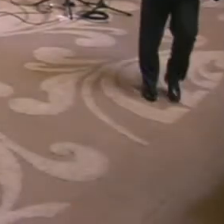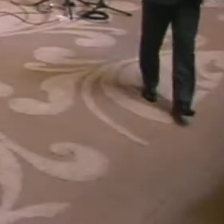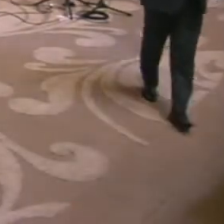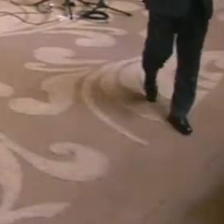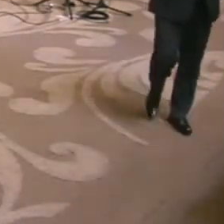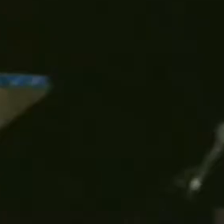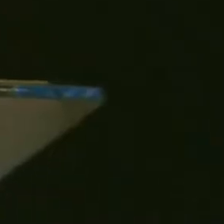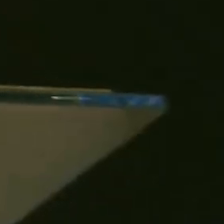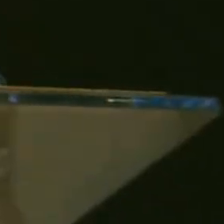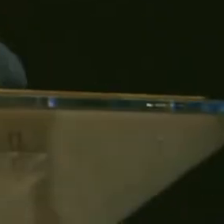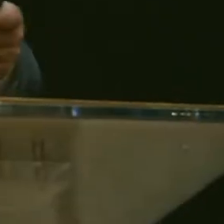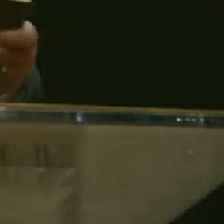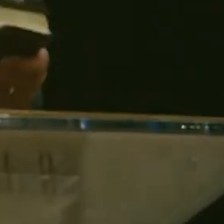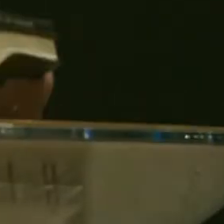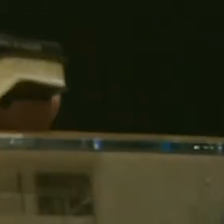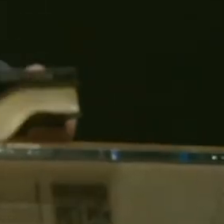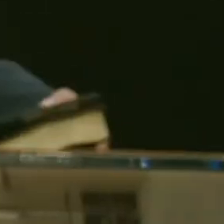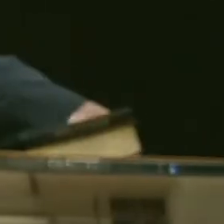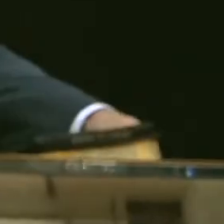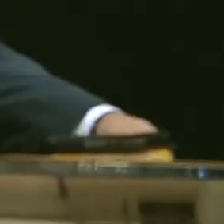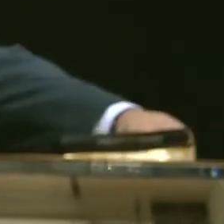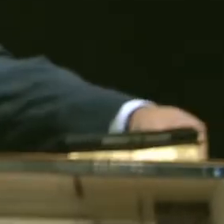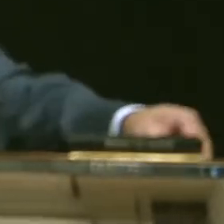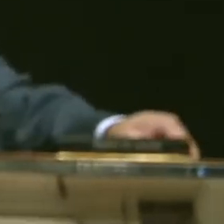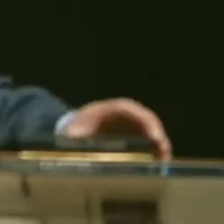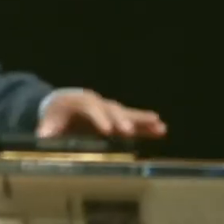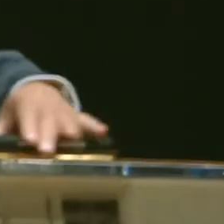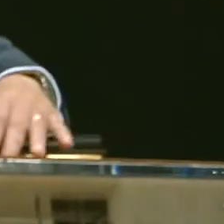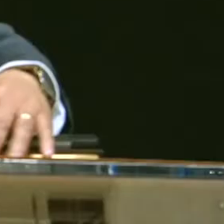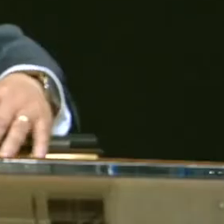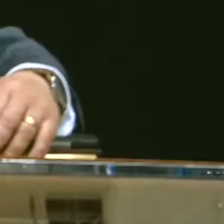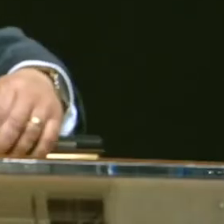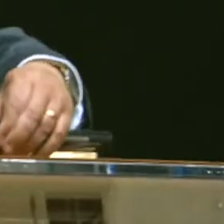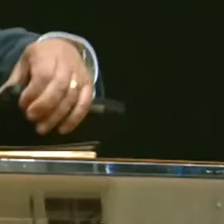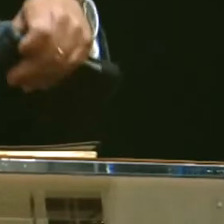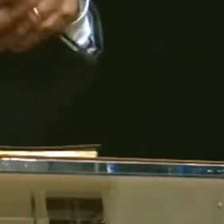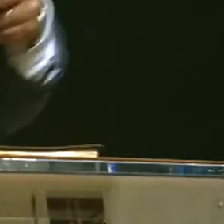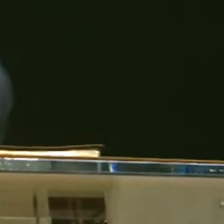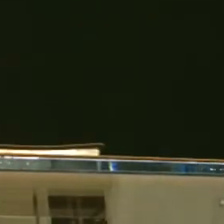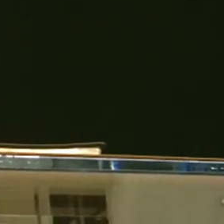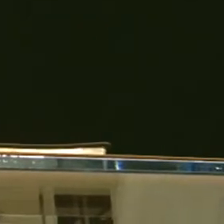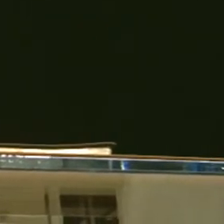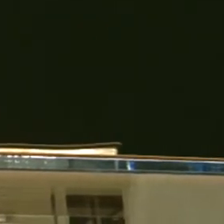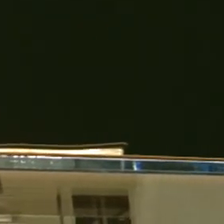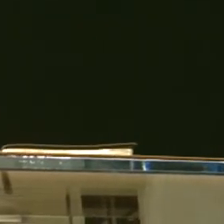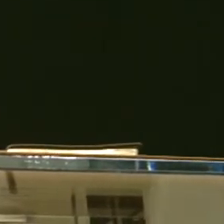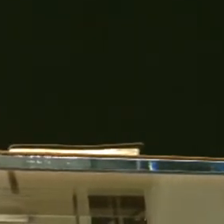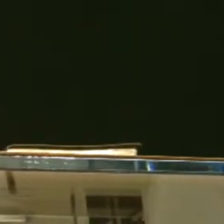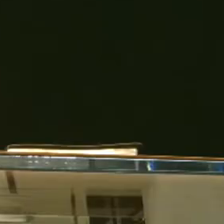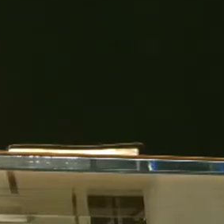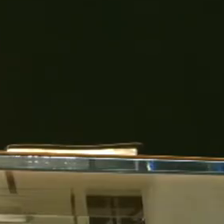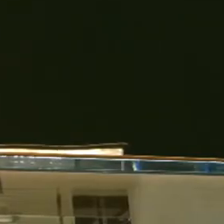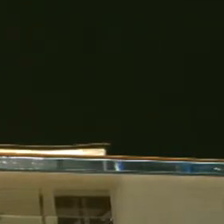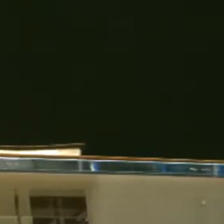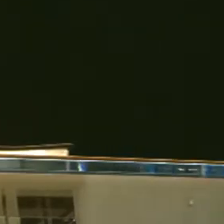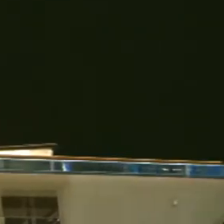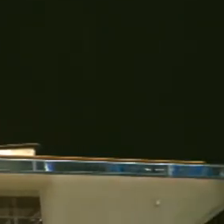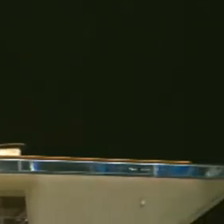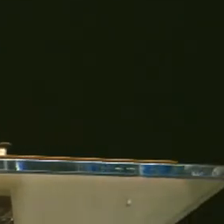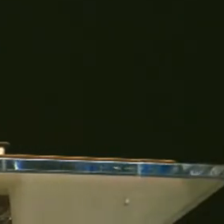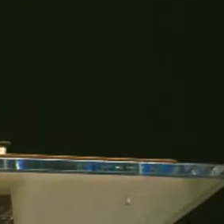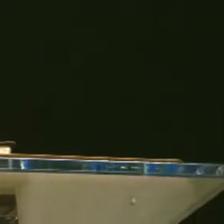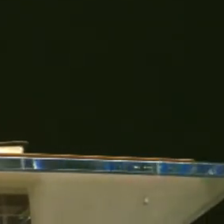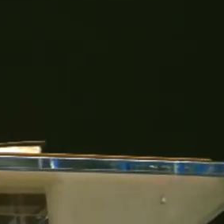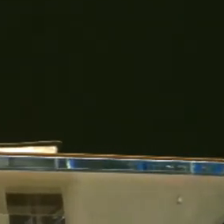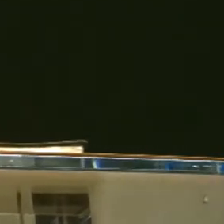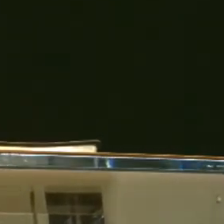Amém, momentos difíceis, momentos desafiadores pelos quais nós